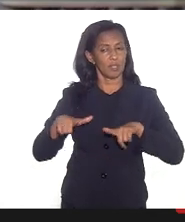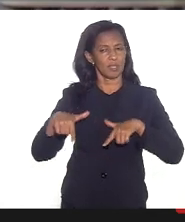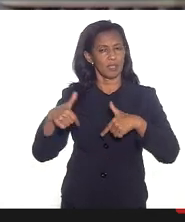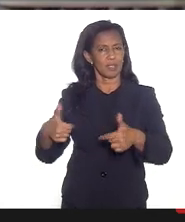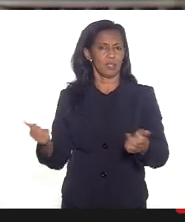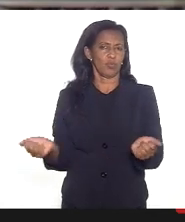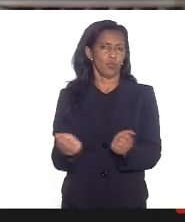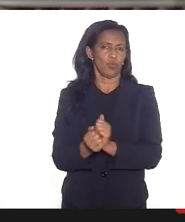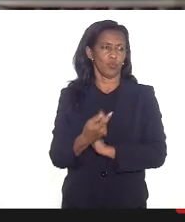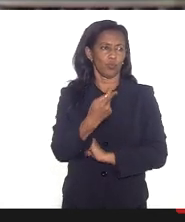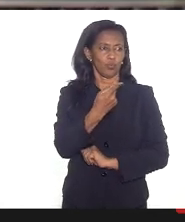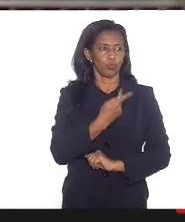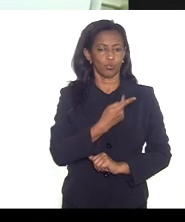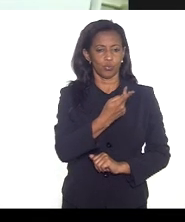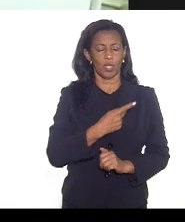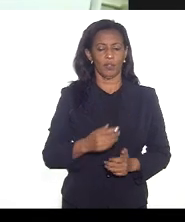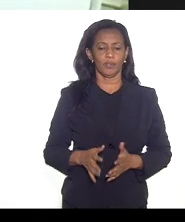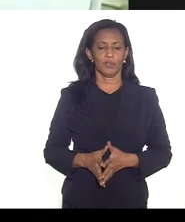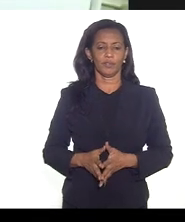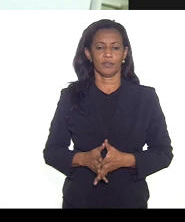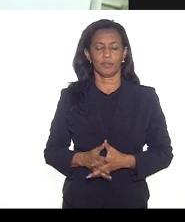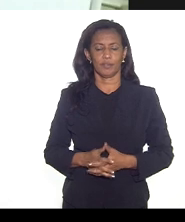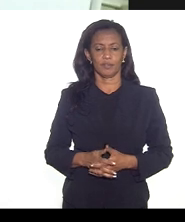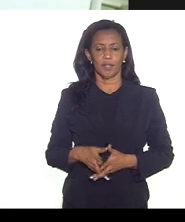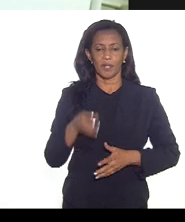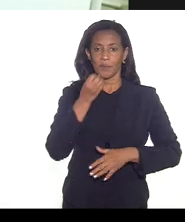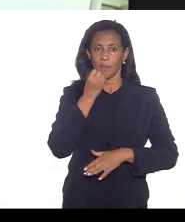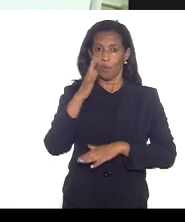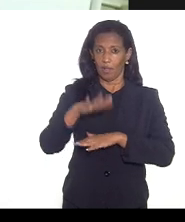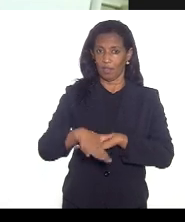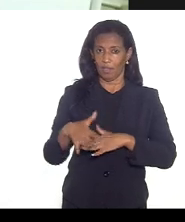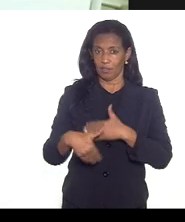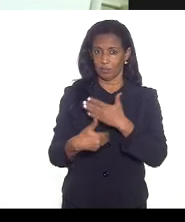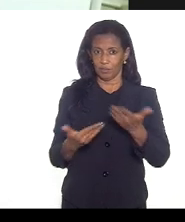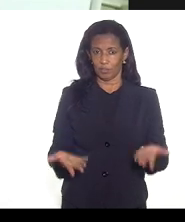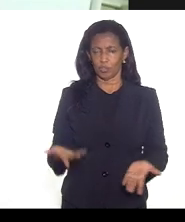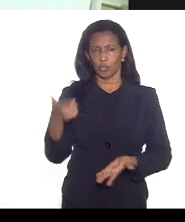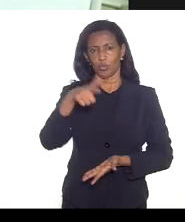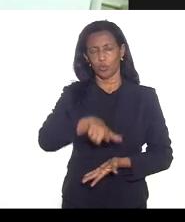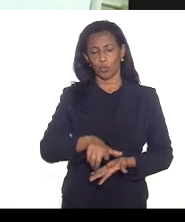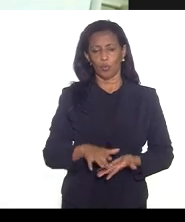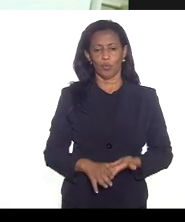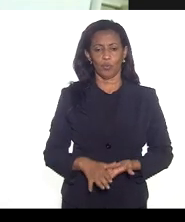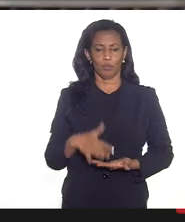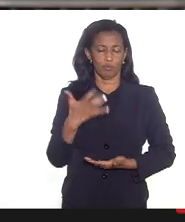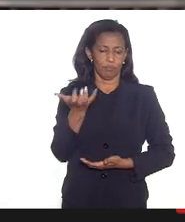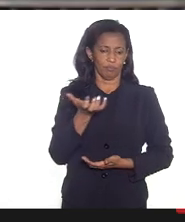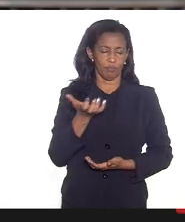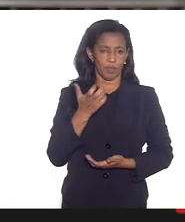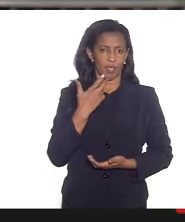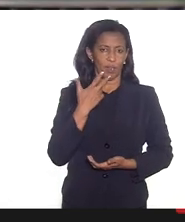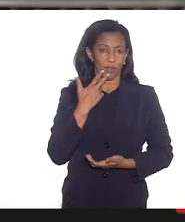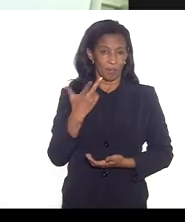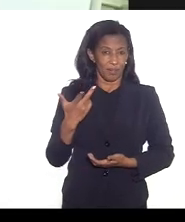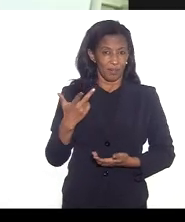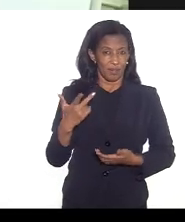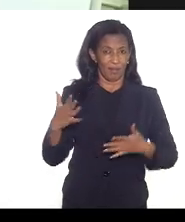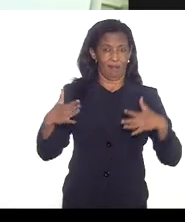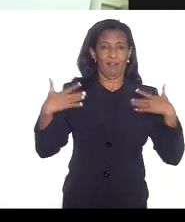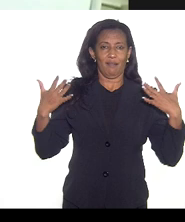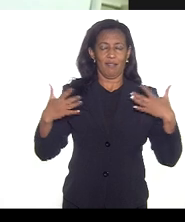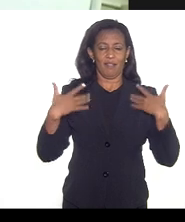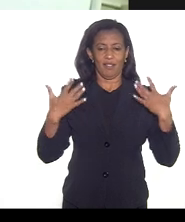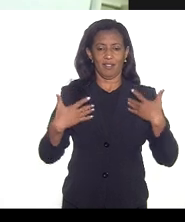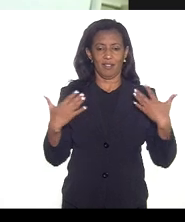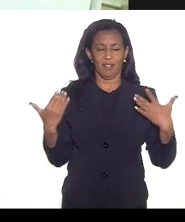vocês duas boa tarde a todas e todos mais uma vez eu quero dizer da minha alegria de estar